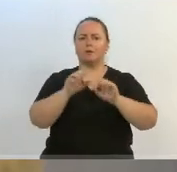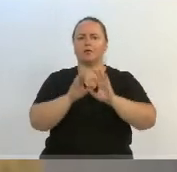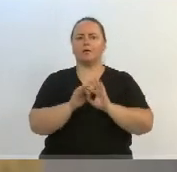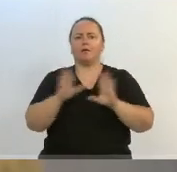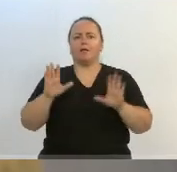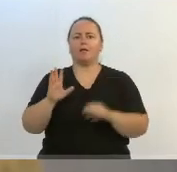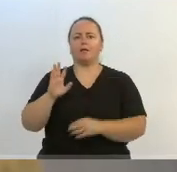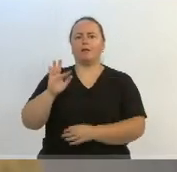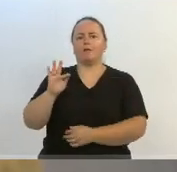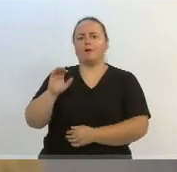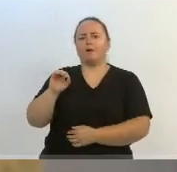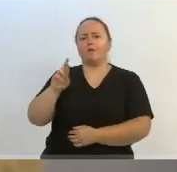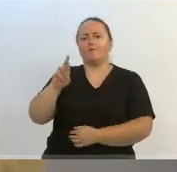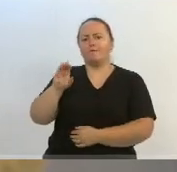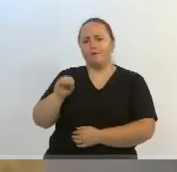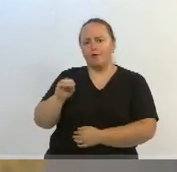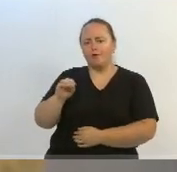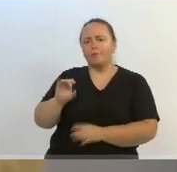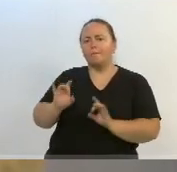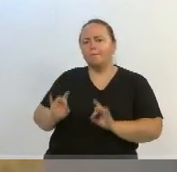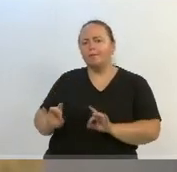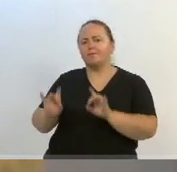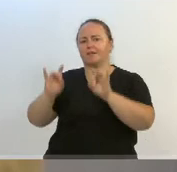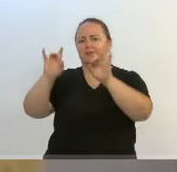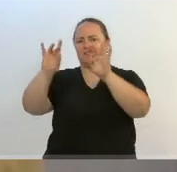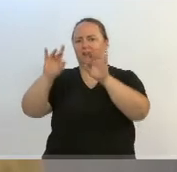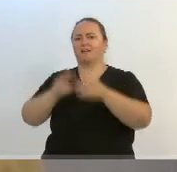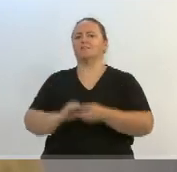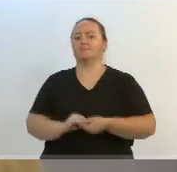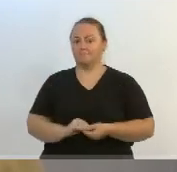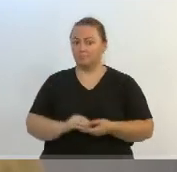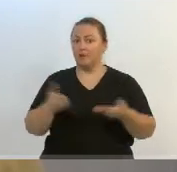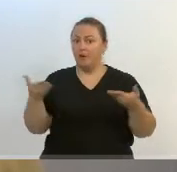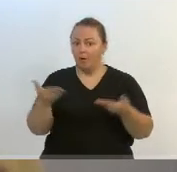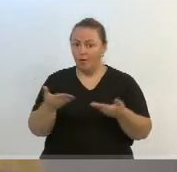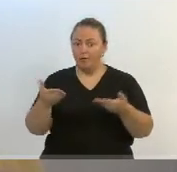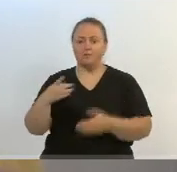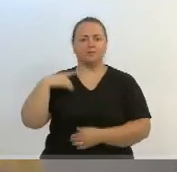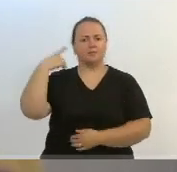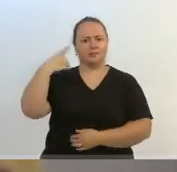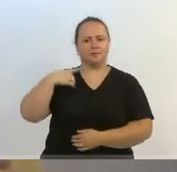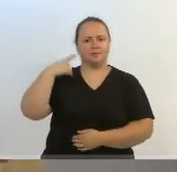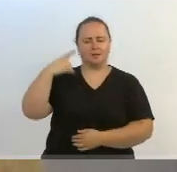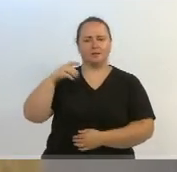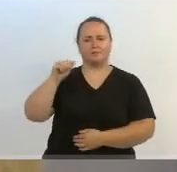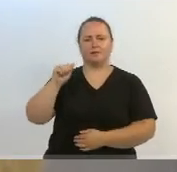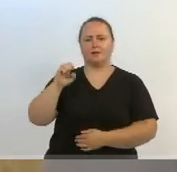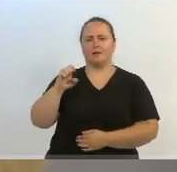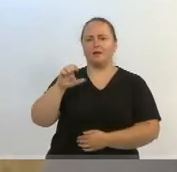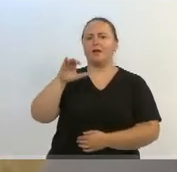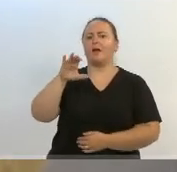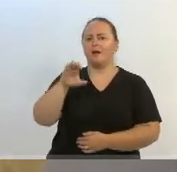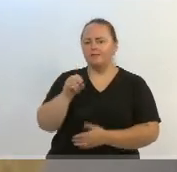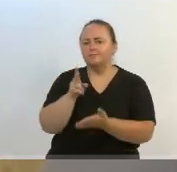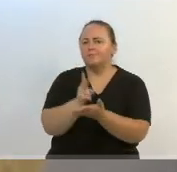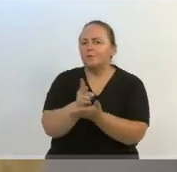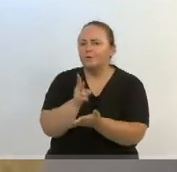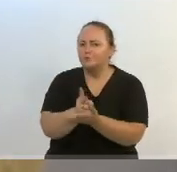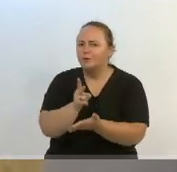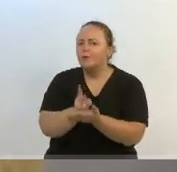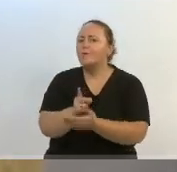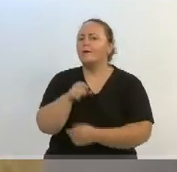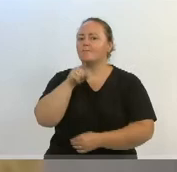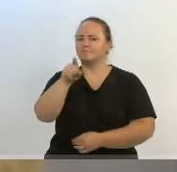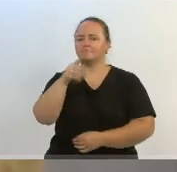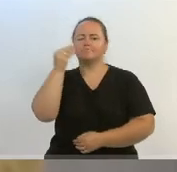privilegiado, artifício, inclusive, do hoje deputado federal Aécio Neves, que disputou a eleição